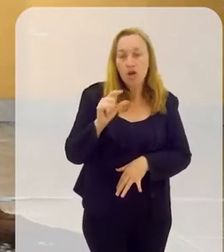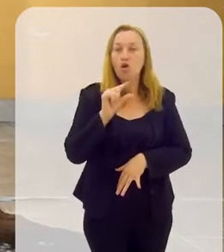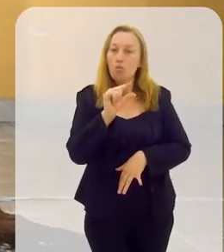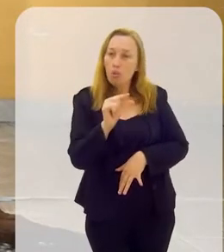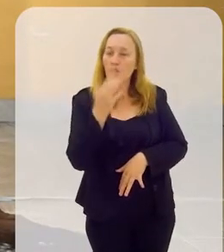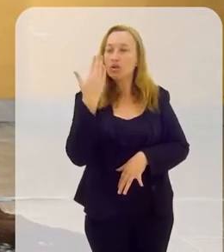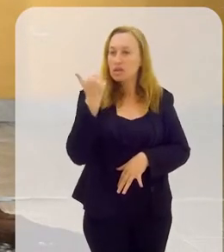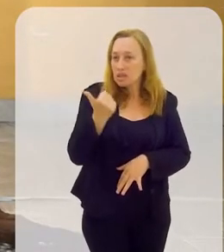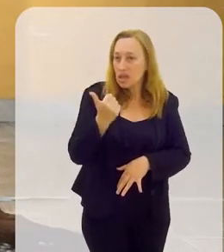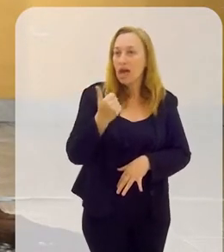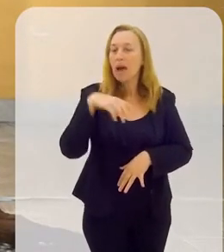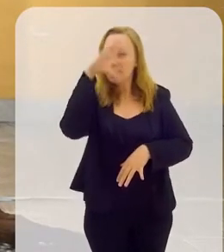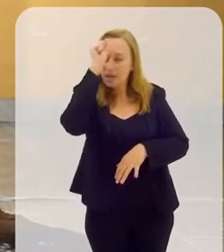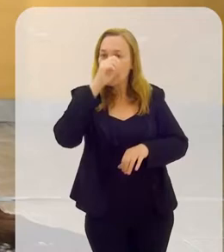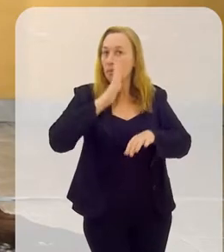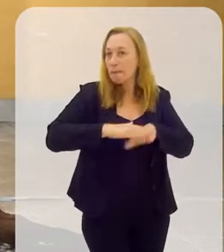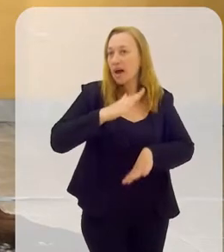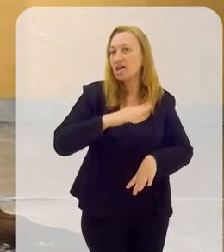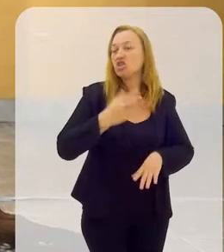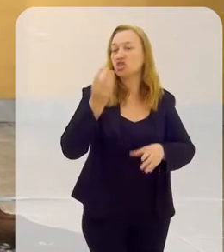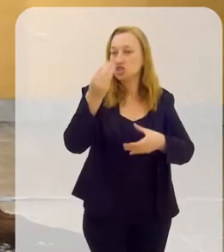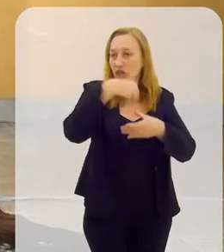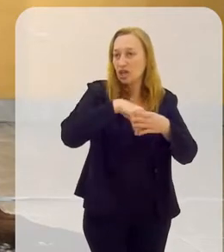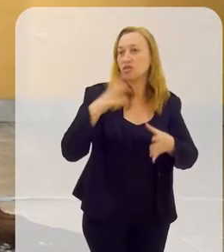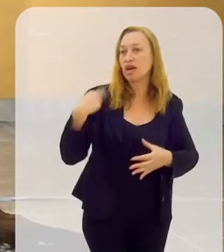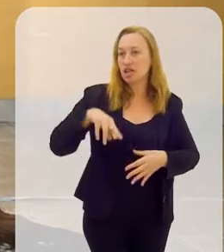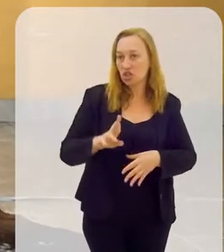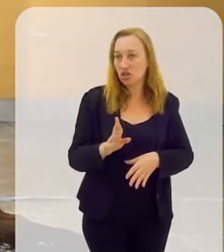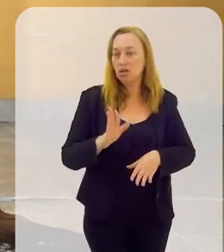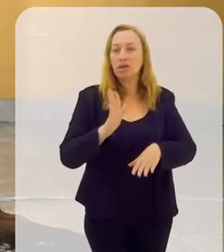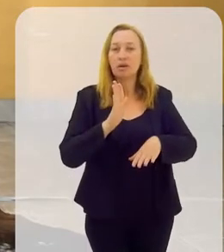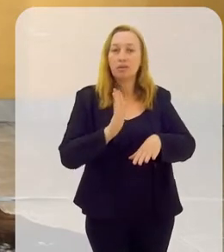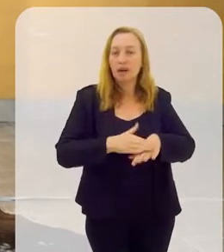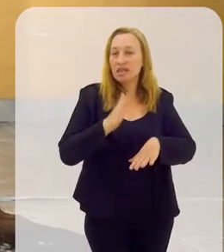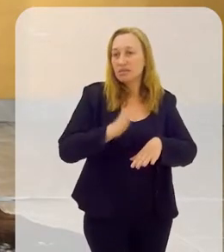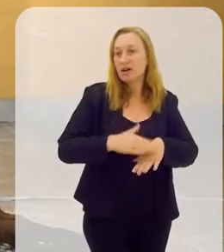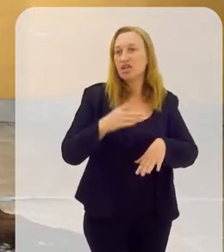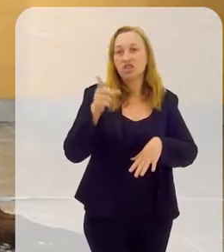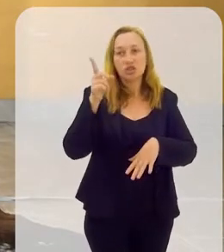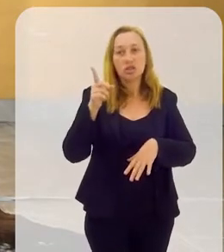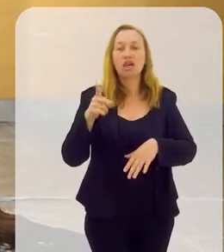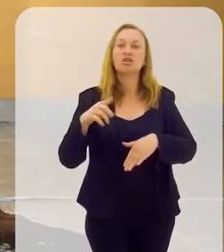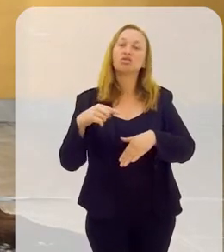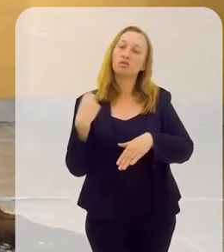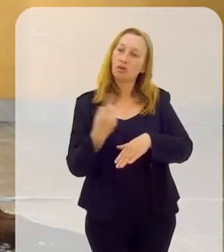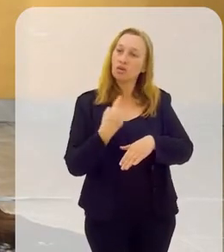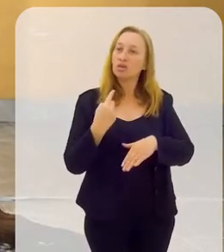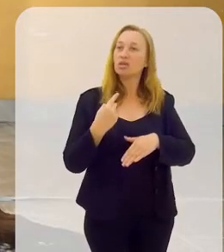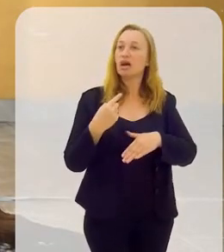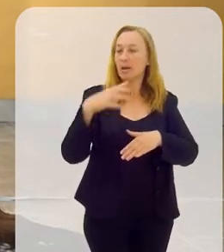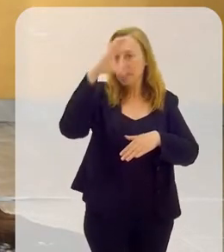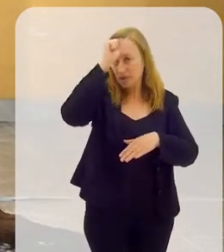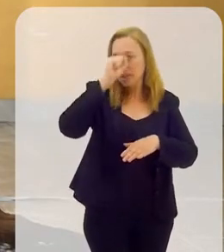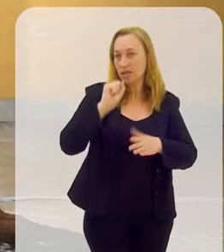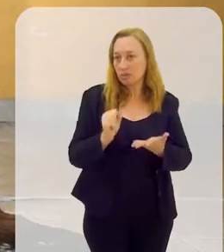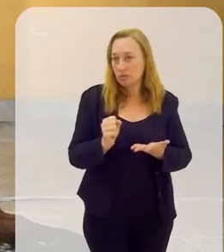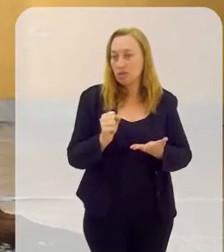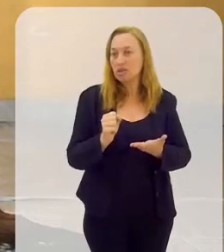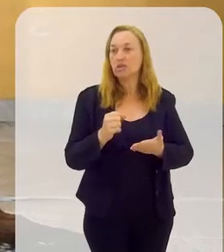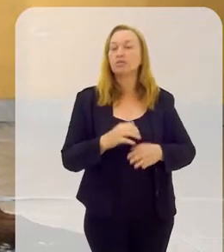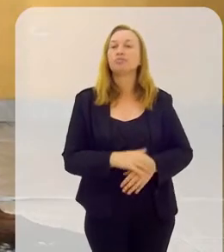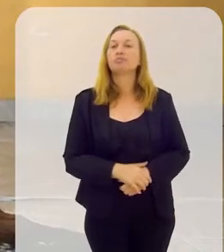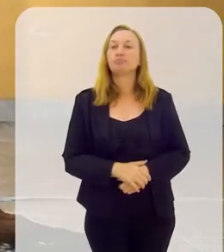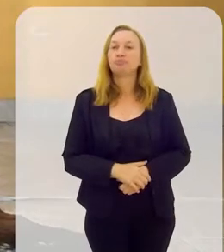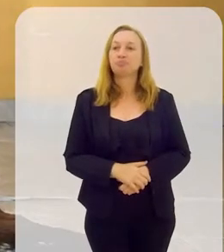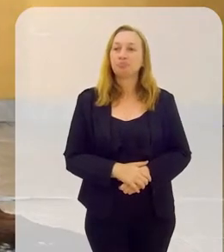saber, no pouco, que eu sei que ainda tenho que aprender muito dentro da religião, que a cada gente passa a aprender mais, você passa a ser daquele orixá a partir do